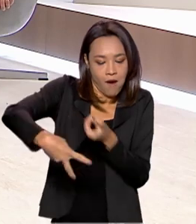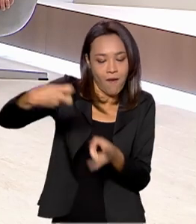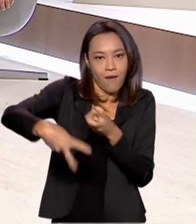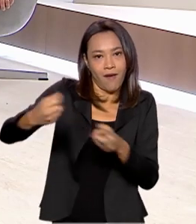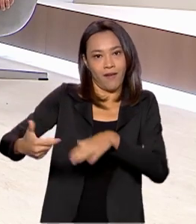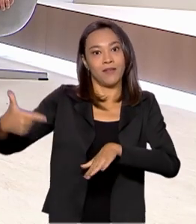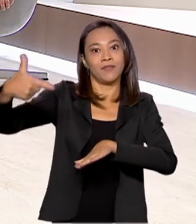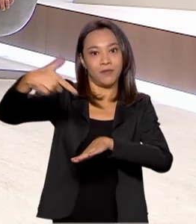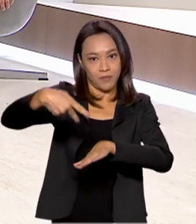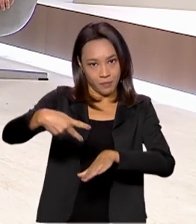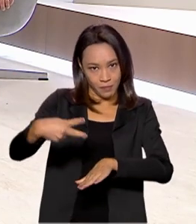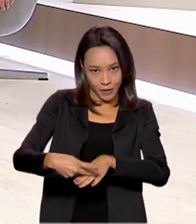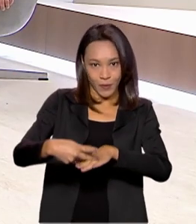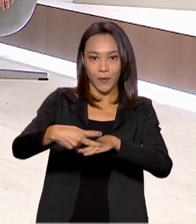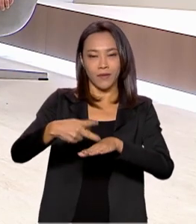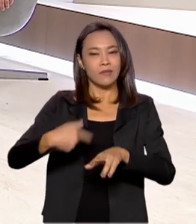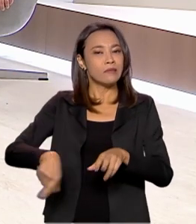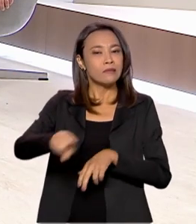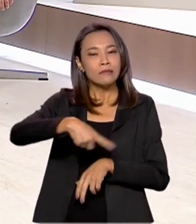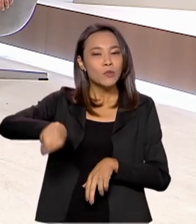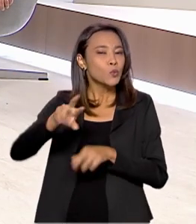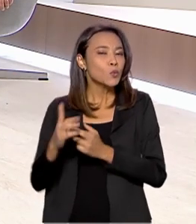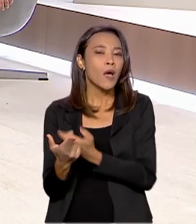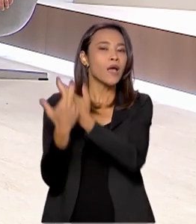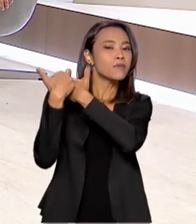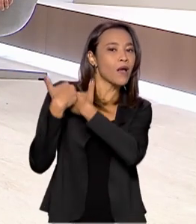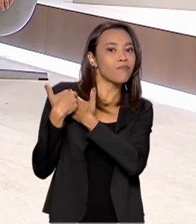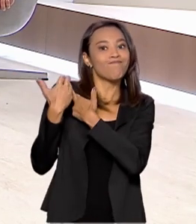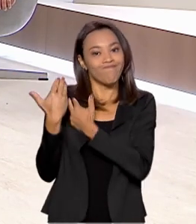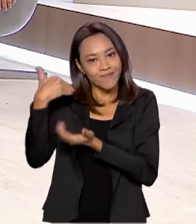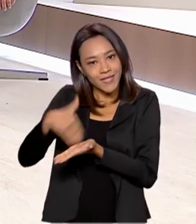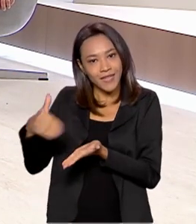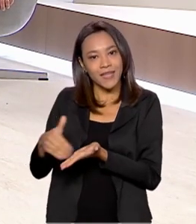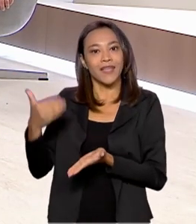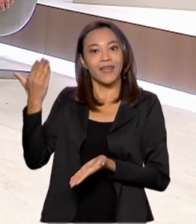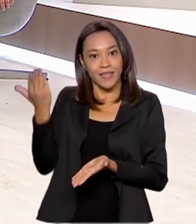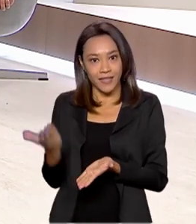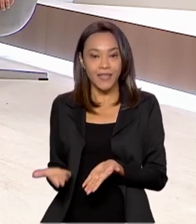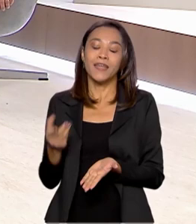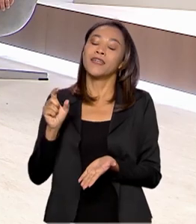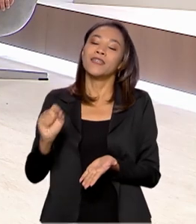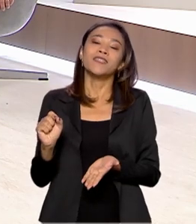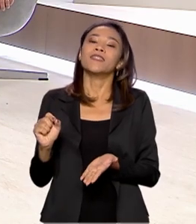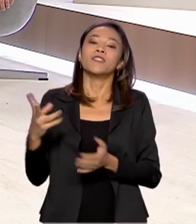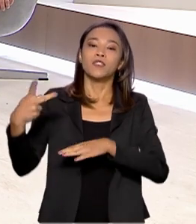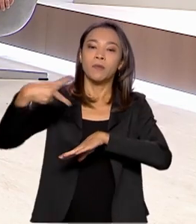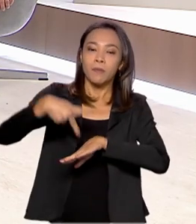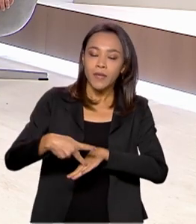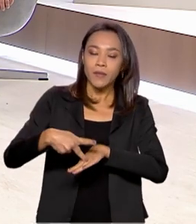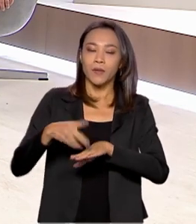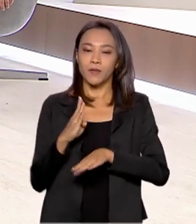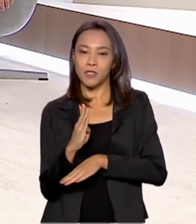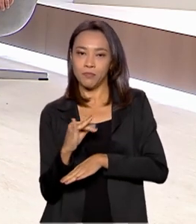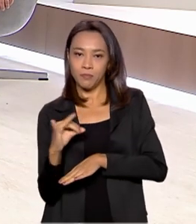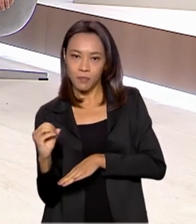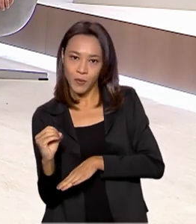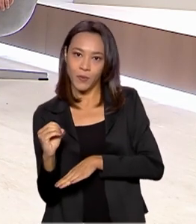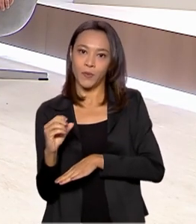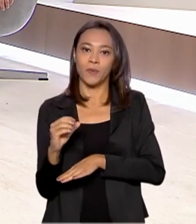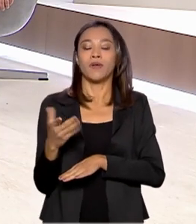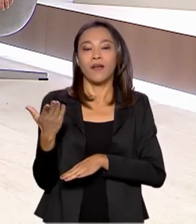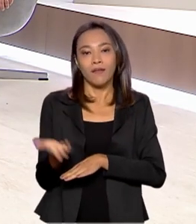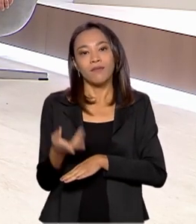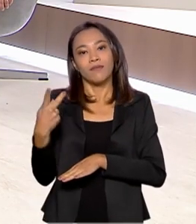Todo esse trabalho está sob a responsabilidade da Secretaria de Petróleo, Gás Natural e Biocombustíveis do Ministério de